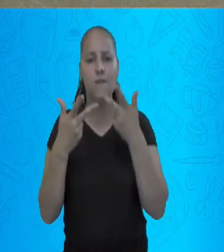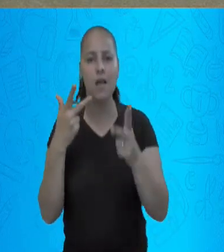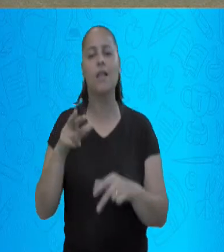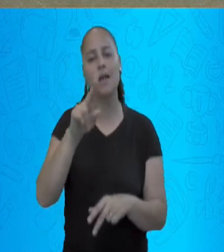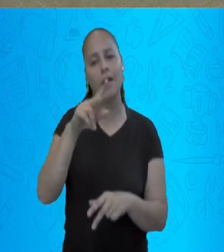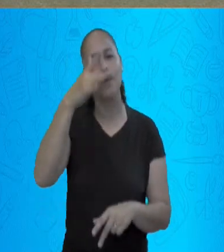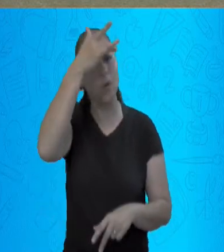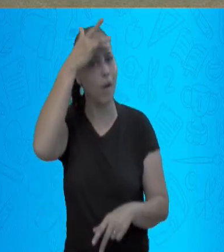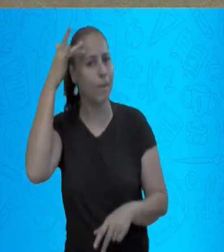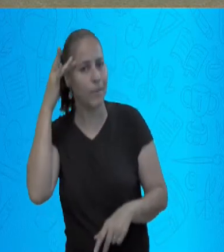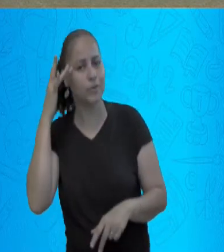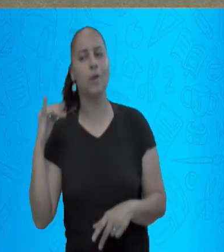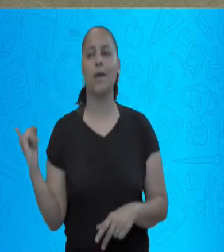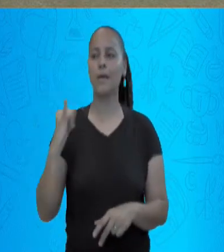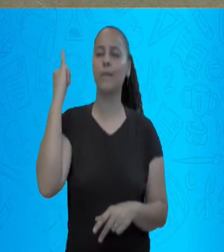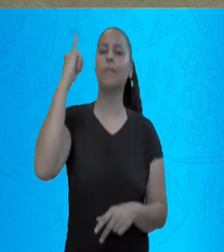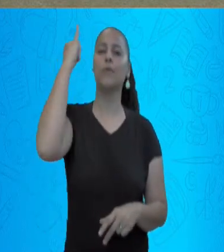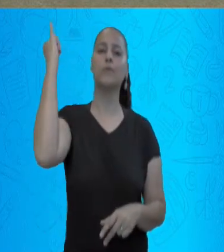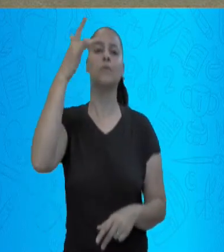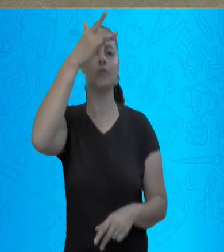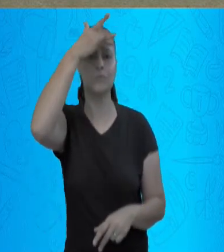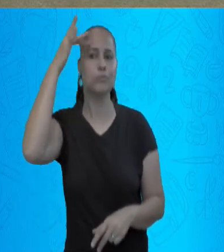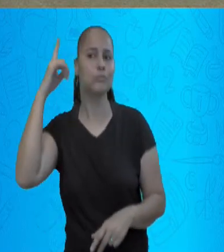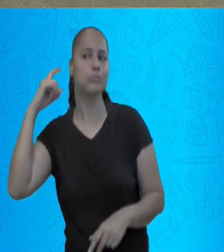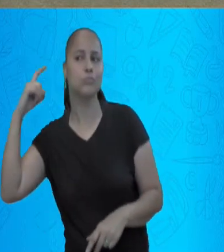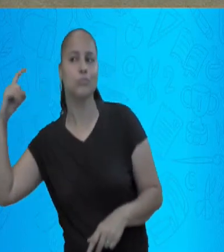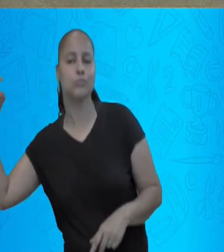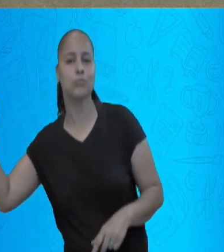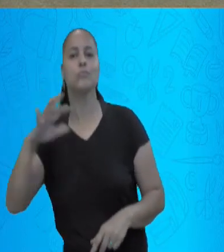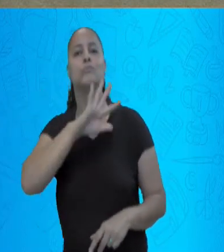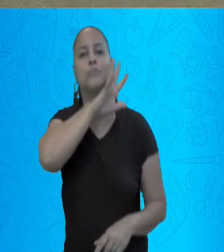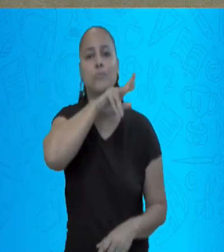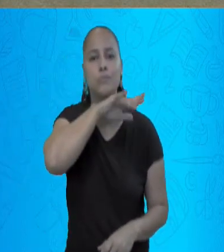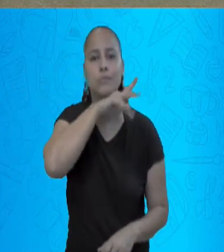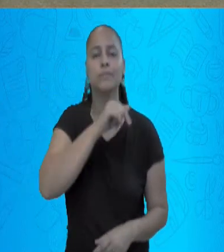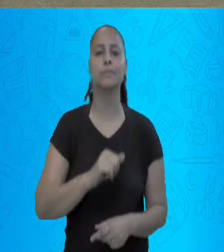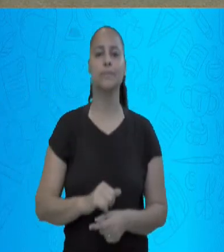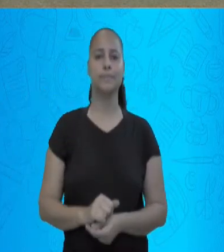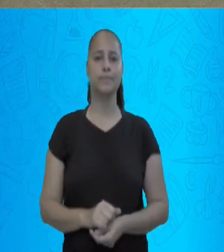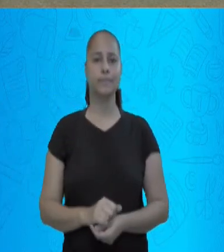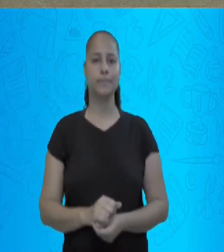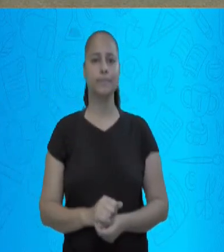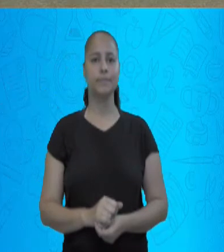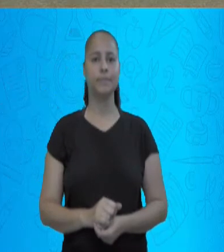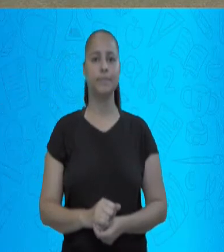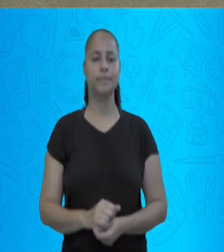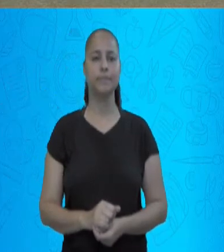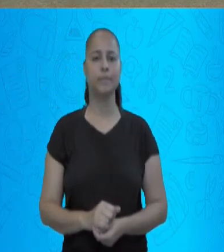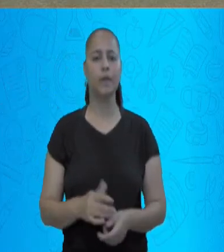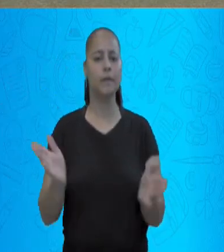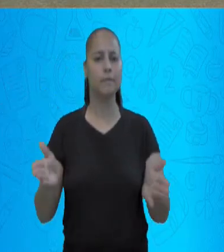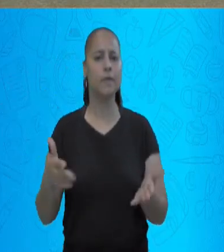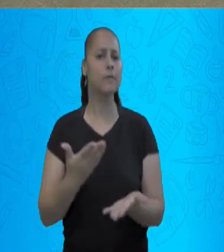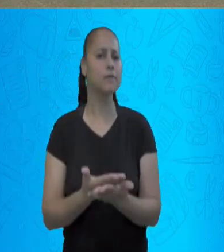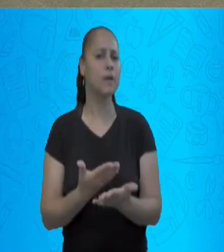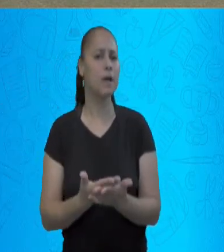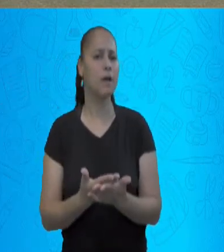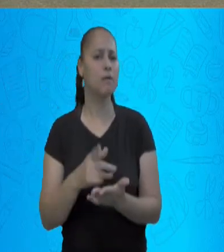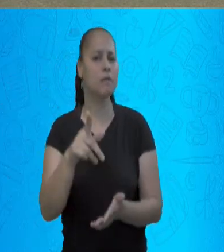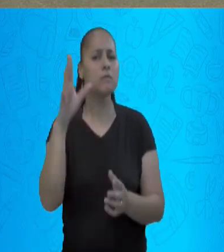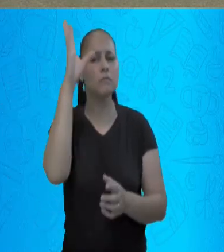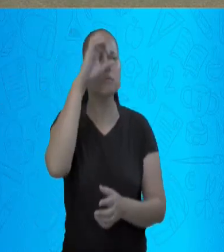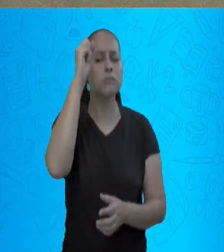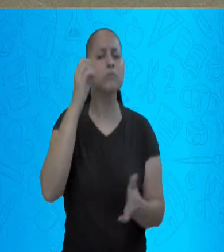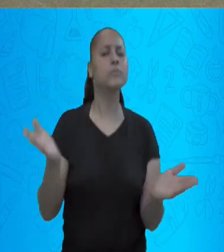Então, é fundamental os sons, a emissão dos sons para os animais. Nessa aula, o que a gente